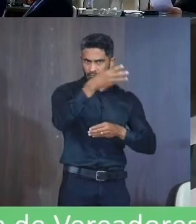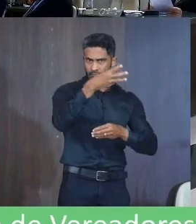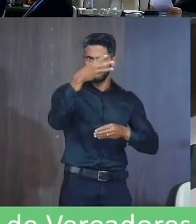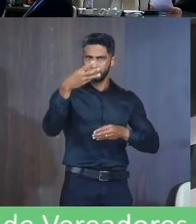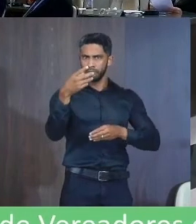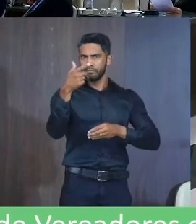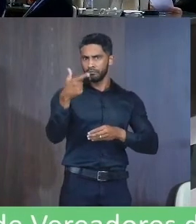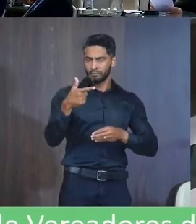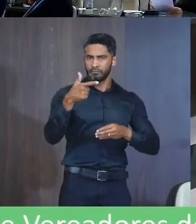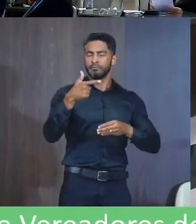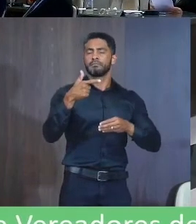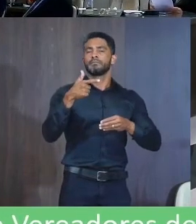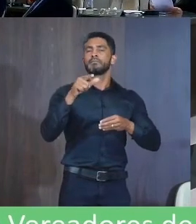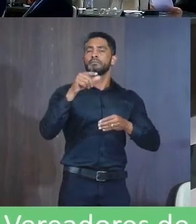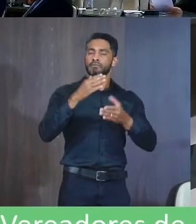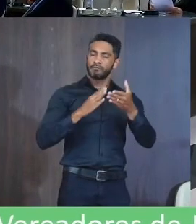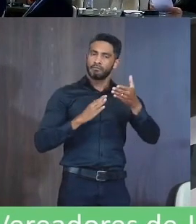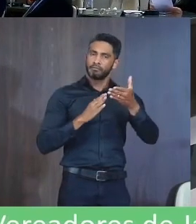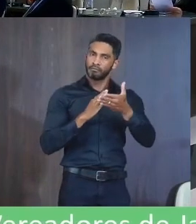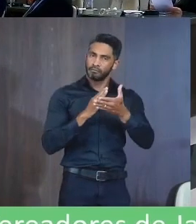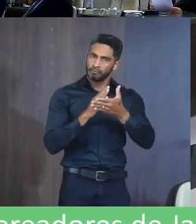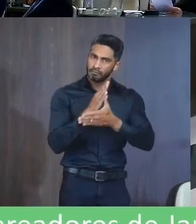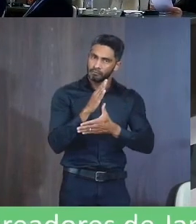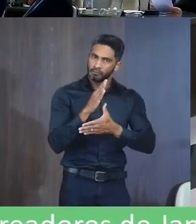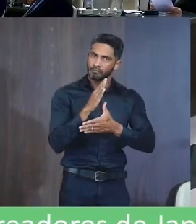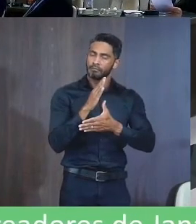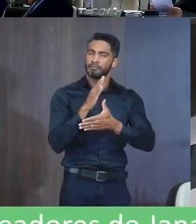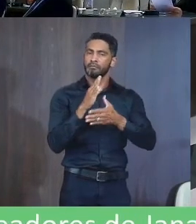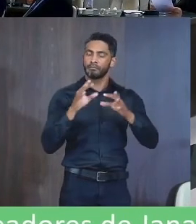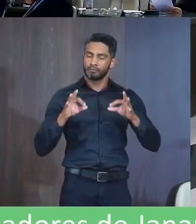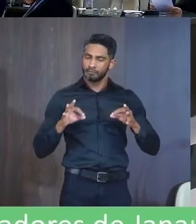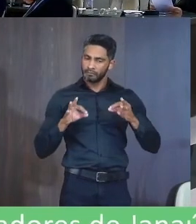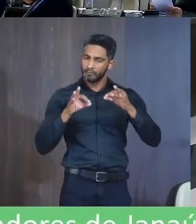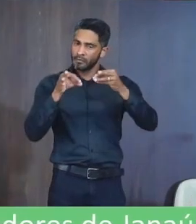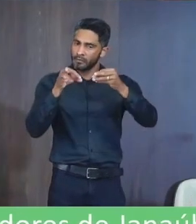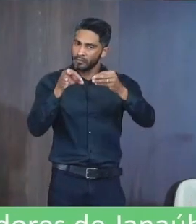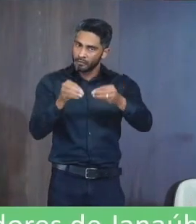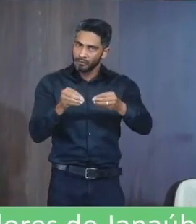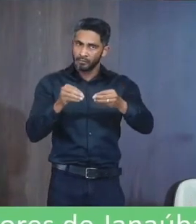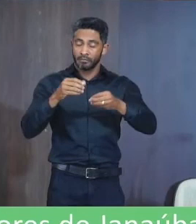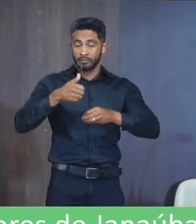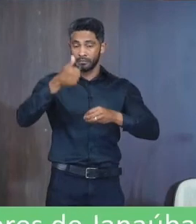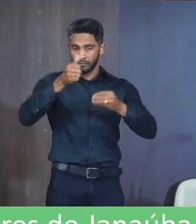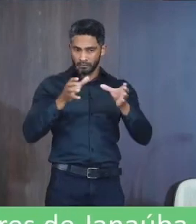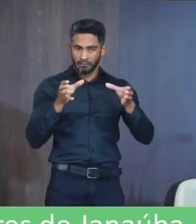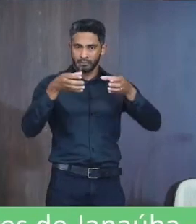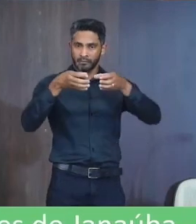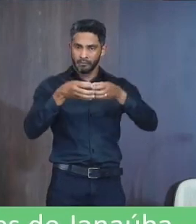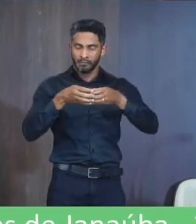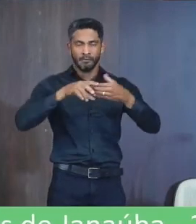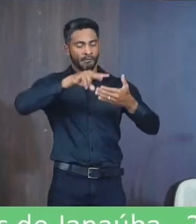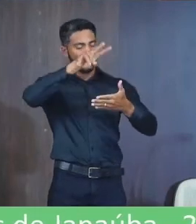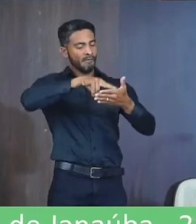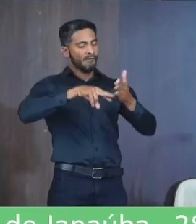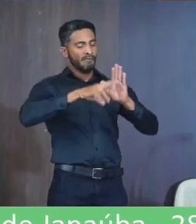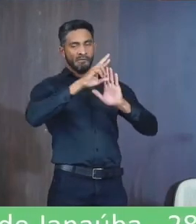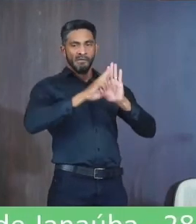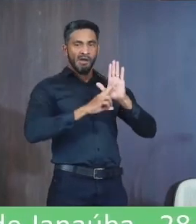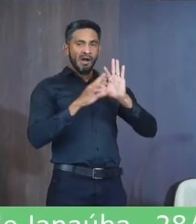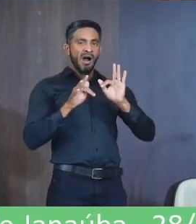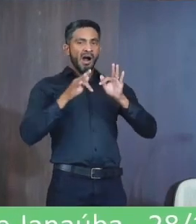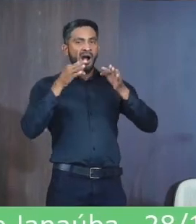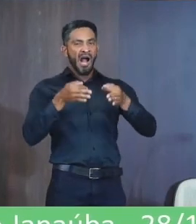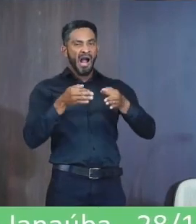-2022 Em votação Foi aprovado por unanimidade em primeiro turno Foi lida a redação final